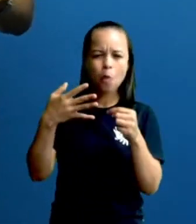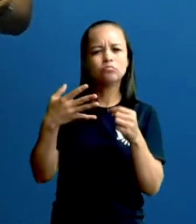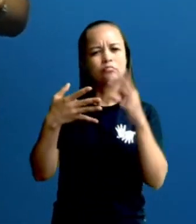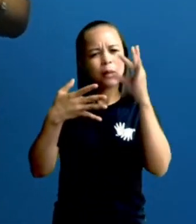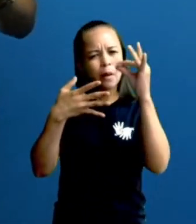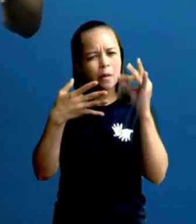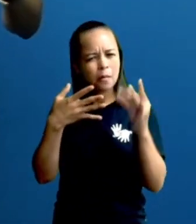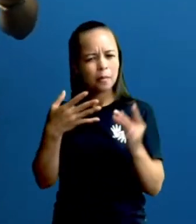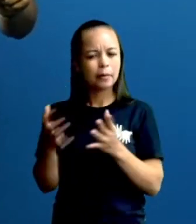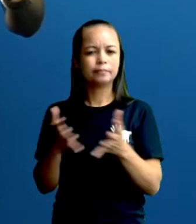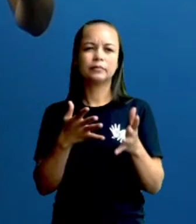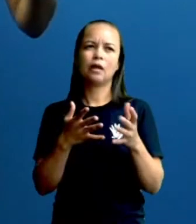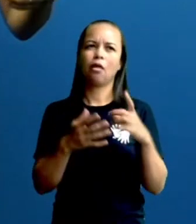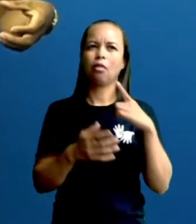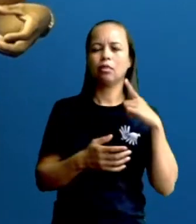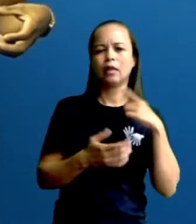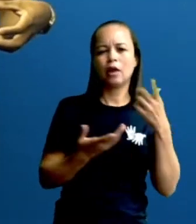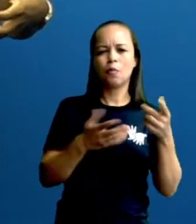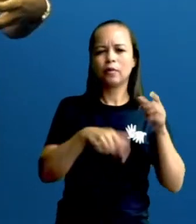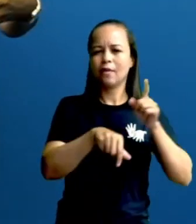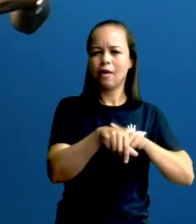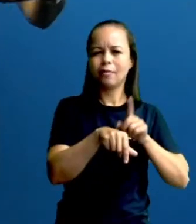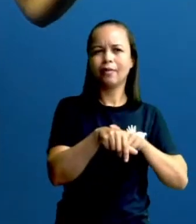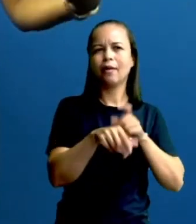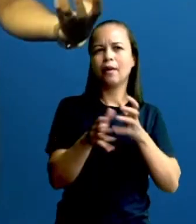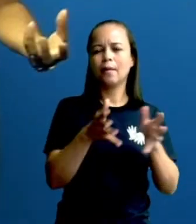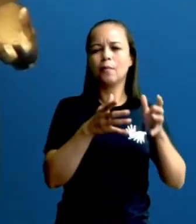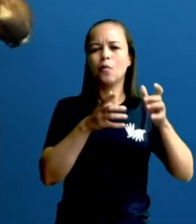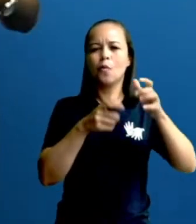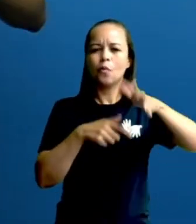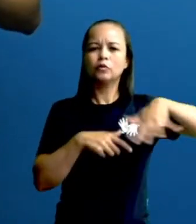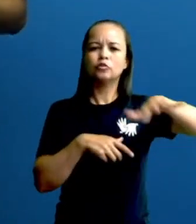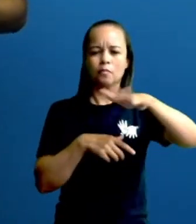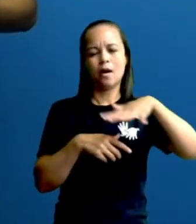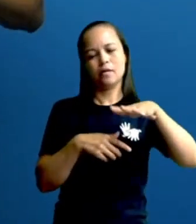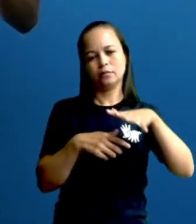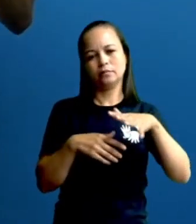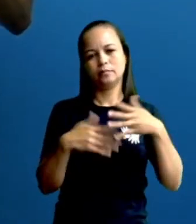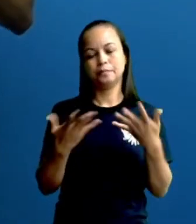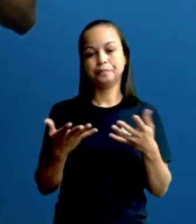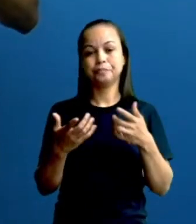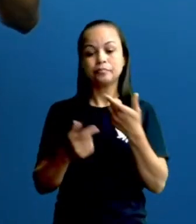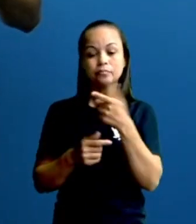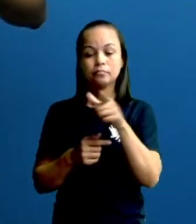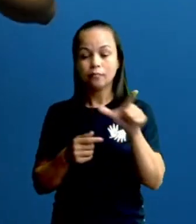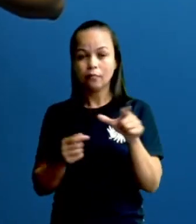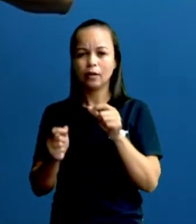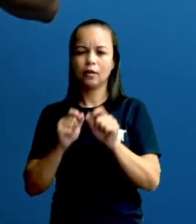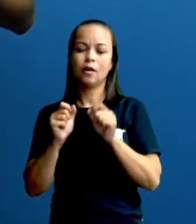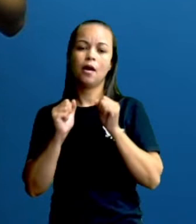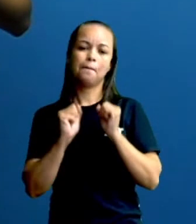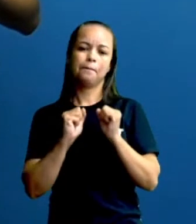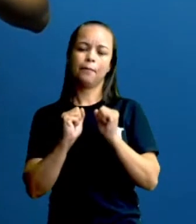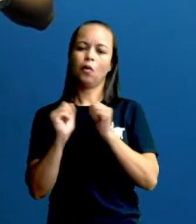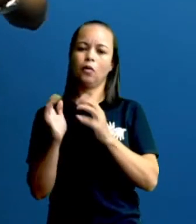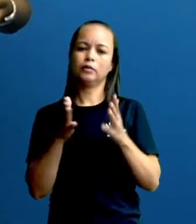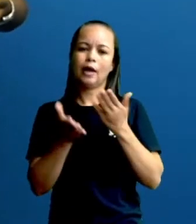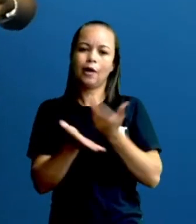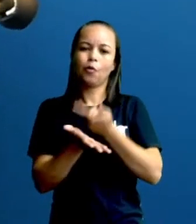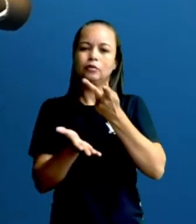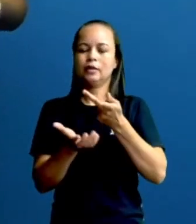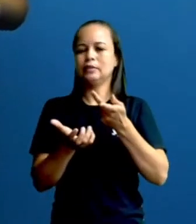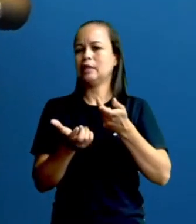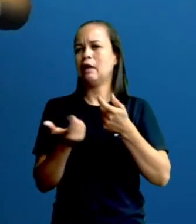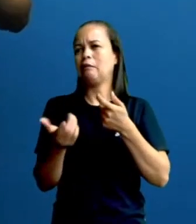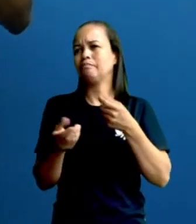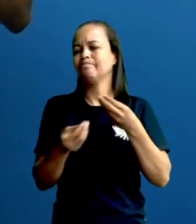Há uma em que vai ficar num tempo, tá? E num espaço, digamos assim. E tem outras que podem ocorrer em qualquer